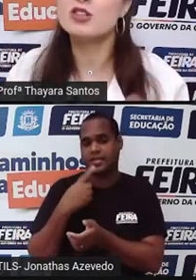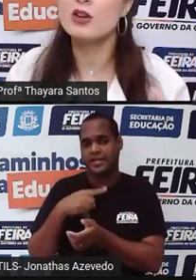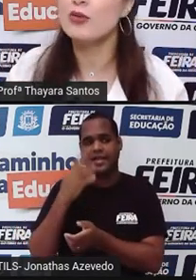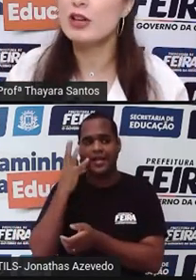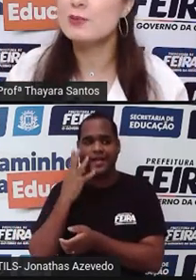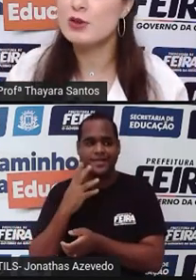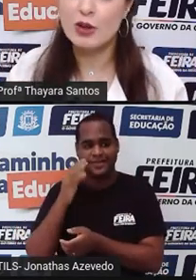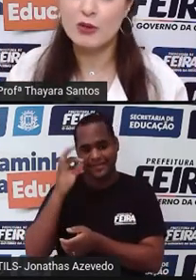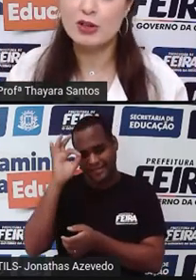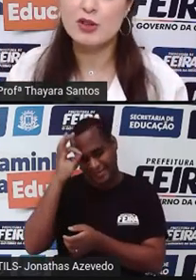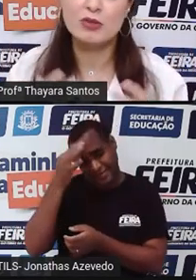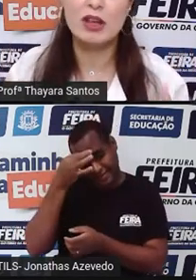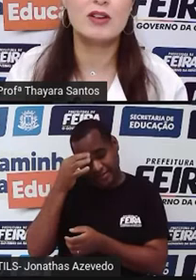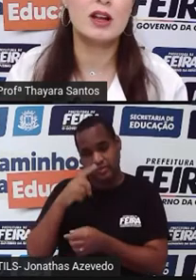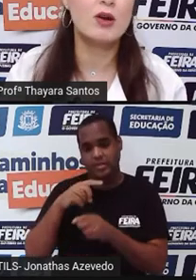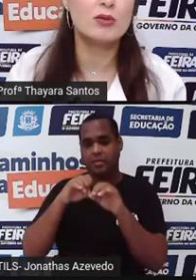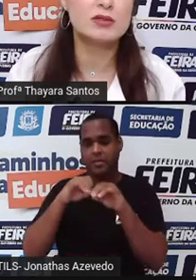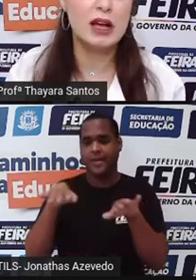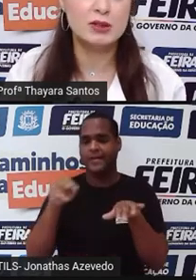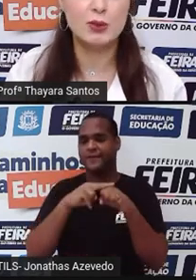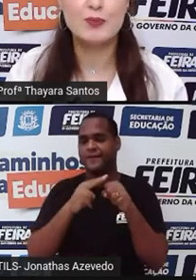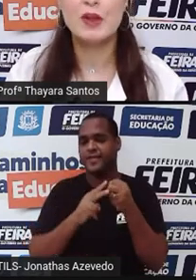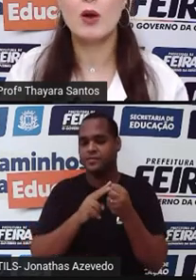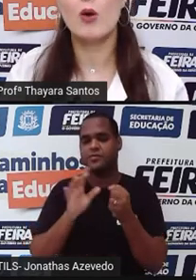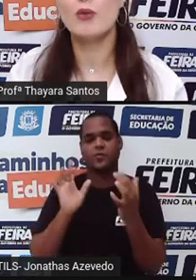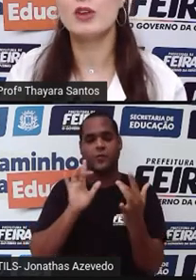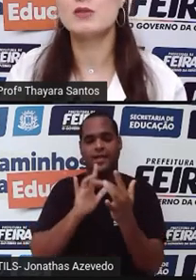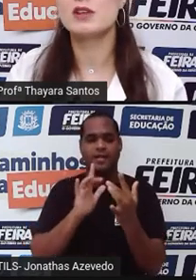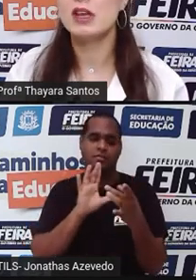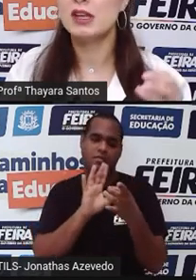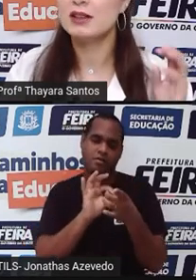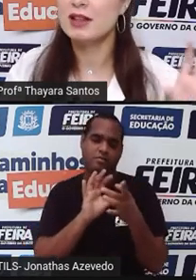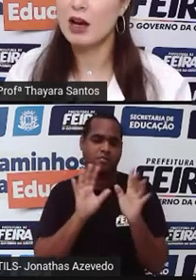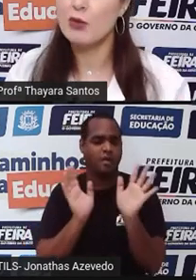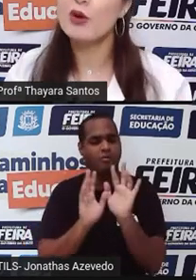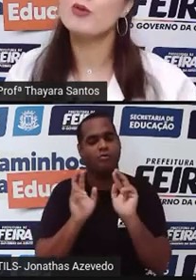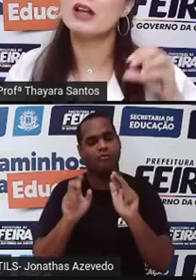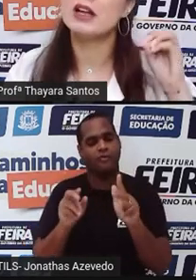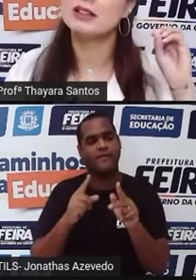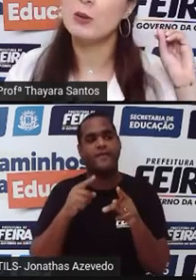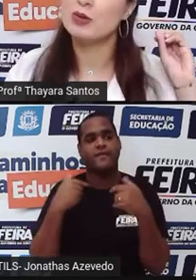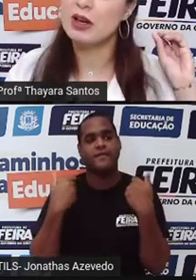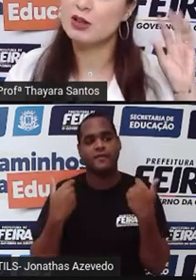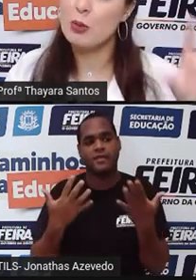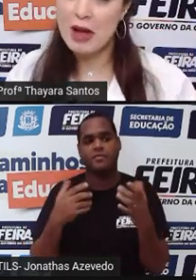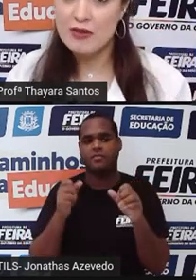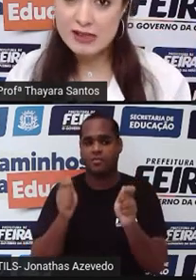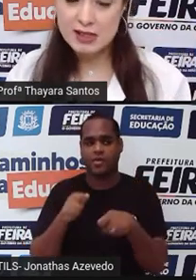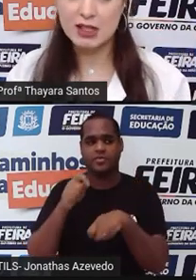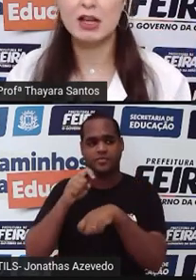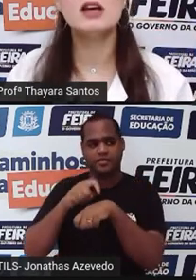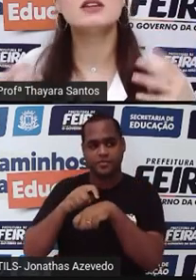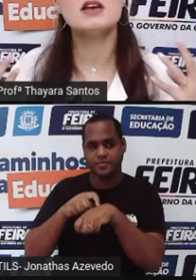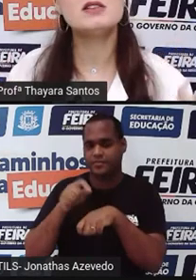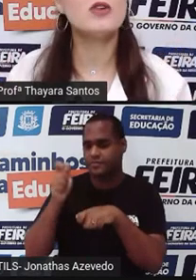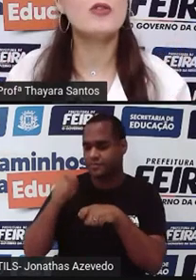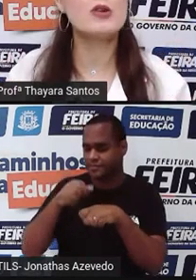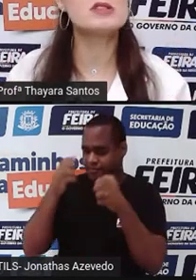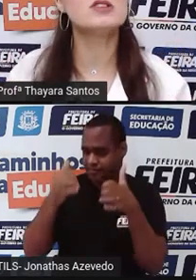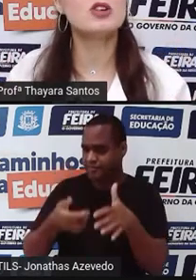adolescente, não foi exposto ao vírus, não teve aquele contato com o vírus. Então vai dar tempo dela tomar a vacina,